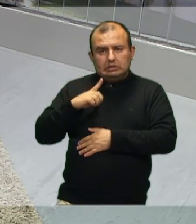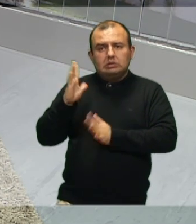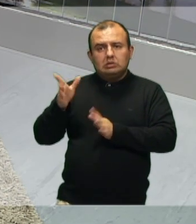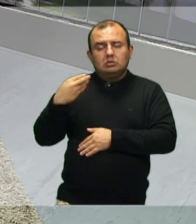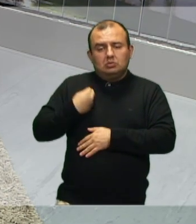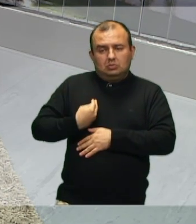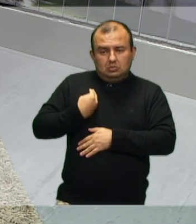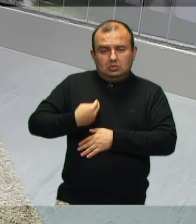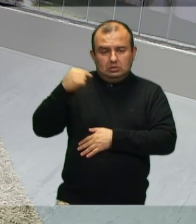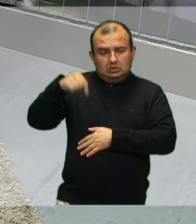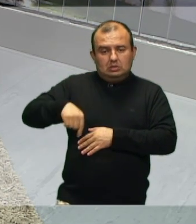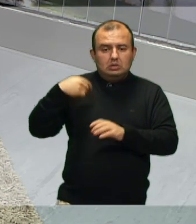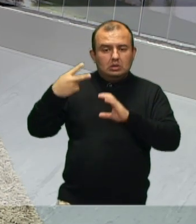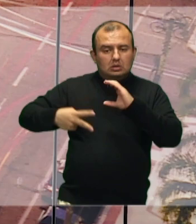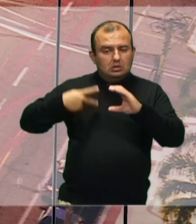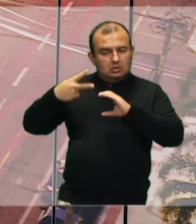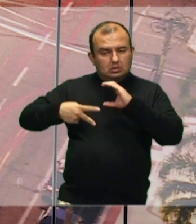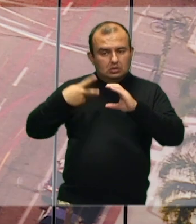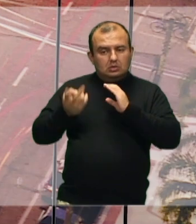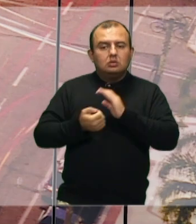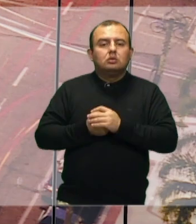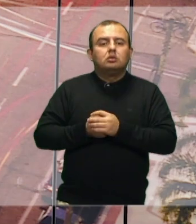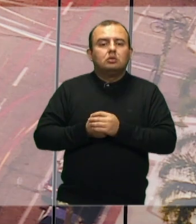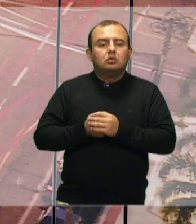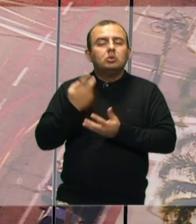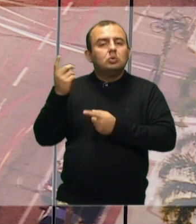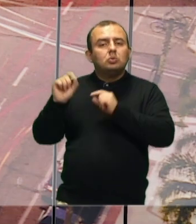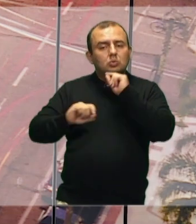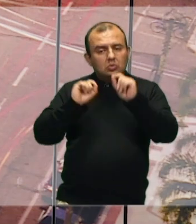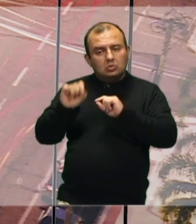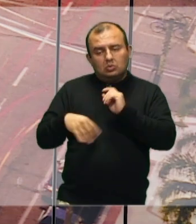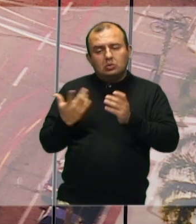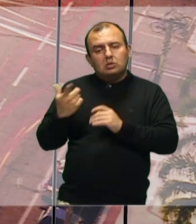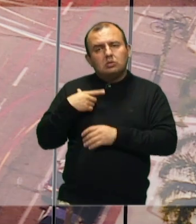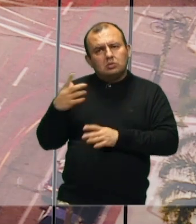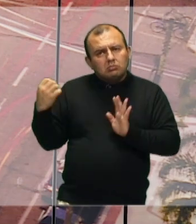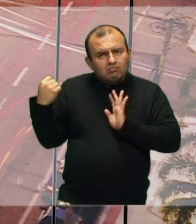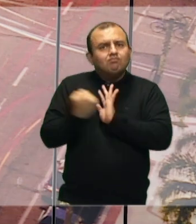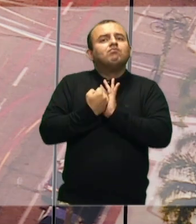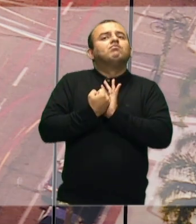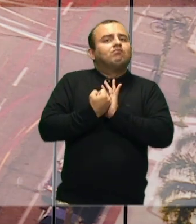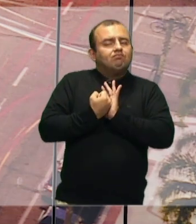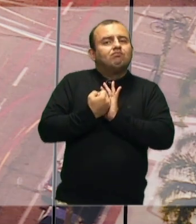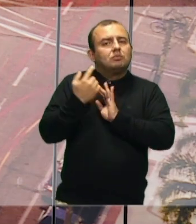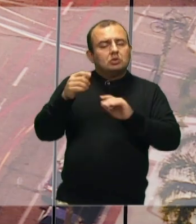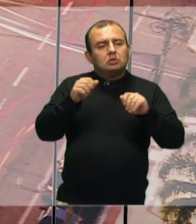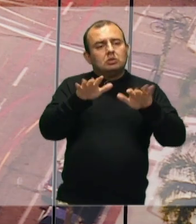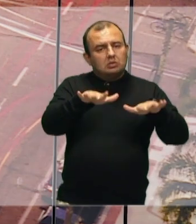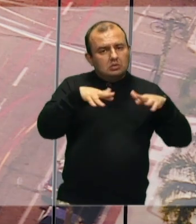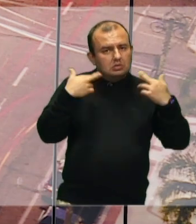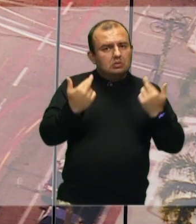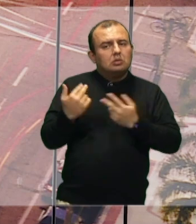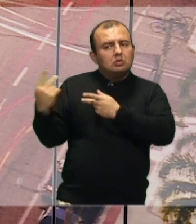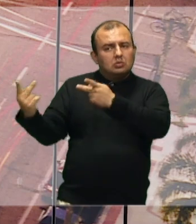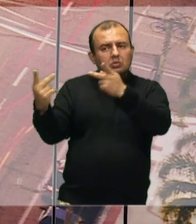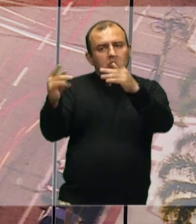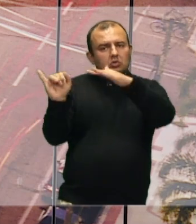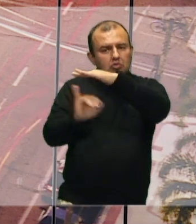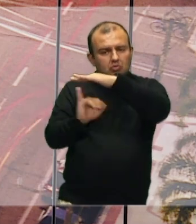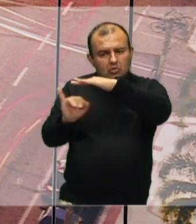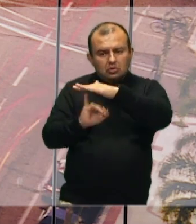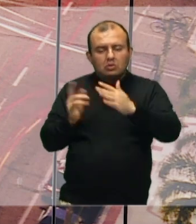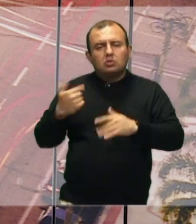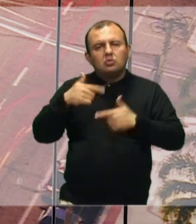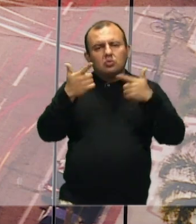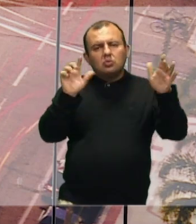vivido aqui na Câmara de Vereadores, Ricardo, o que tem sido mais marcante entre sessões plenárias, visitas às instituições